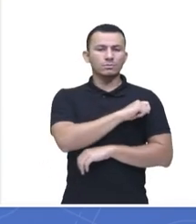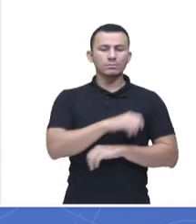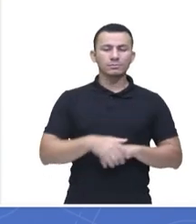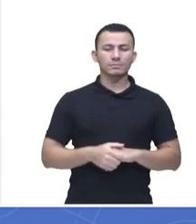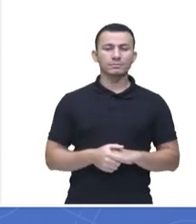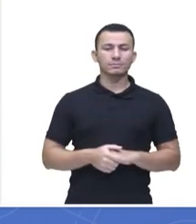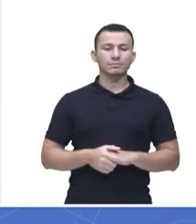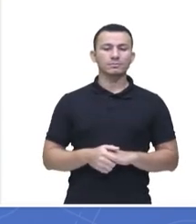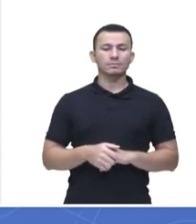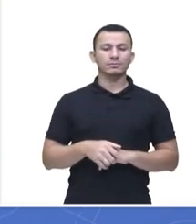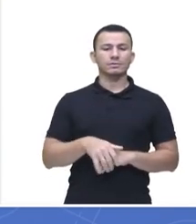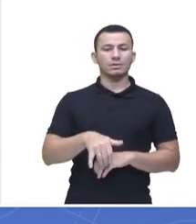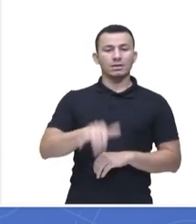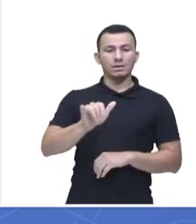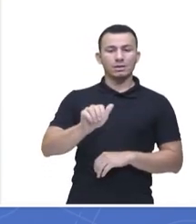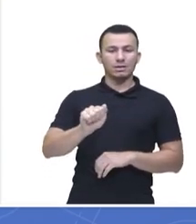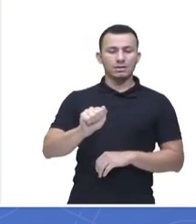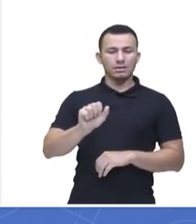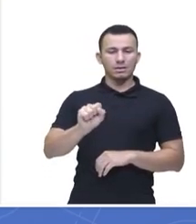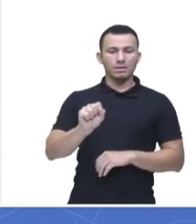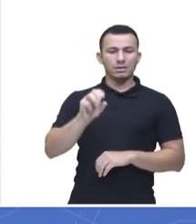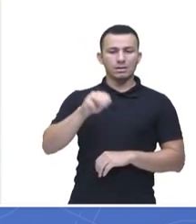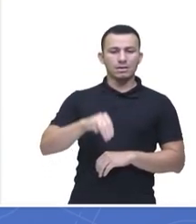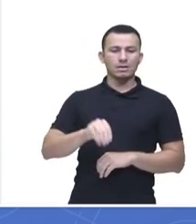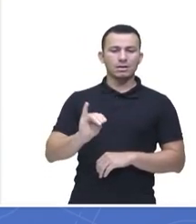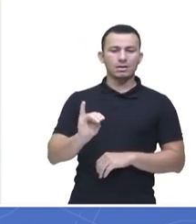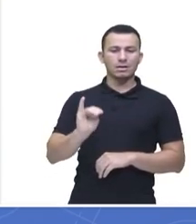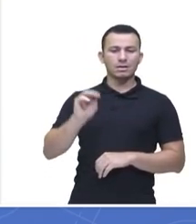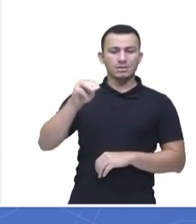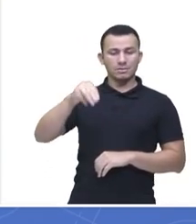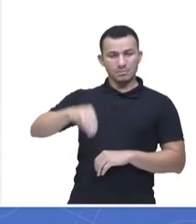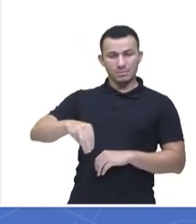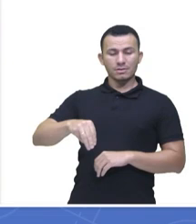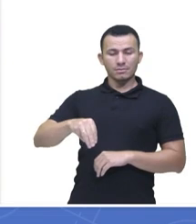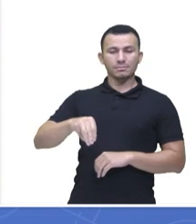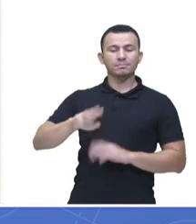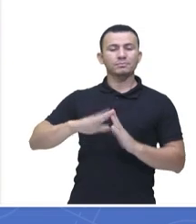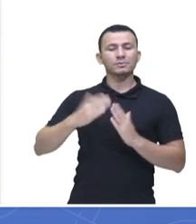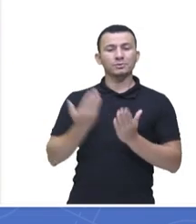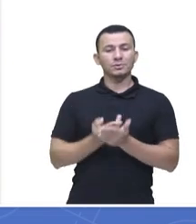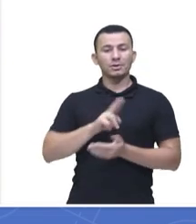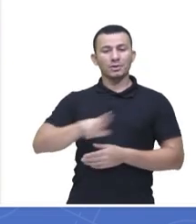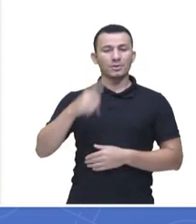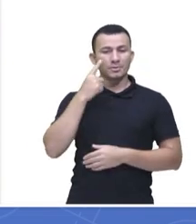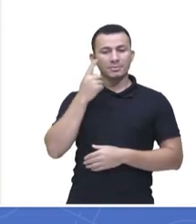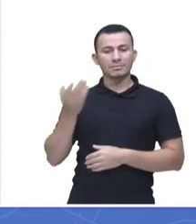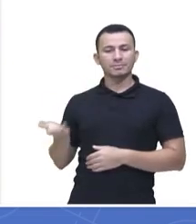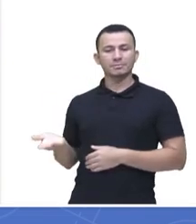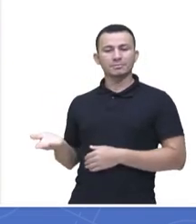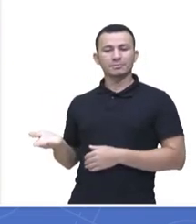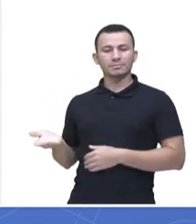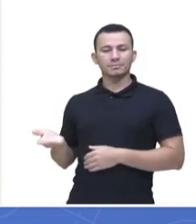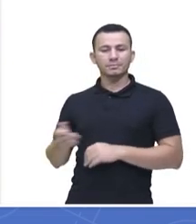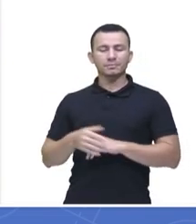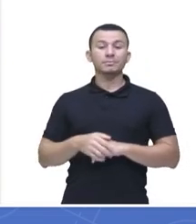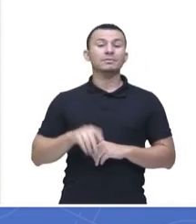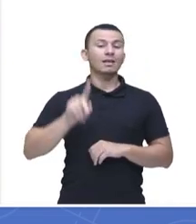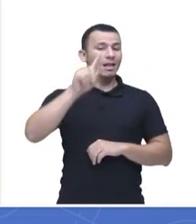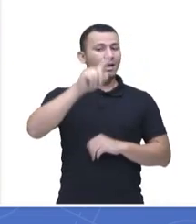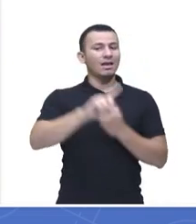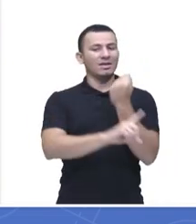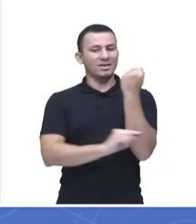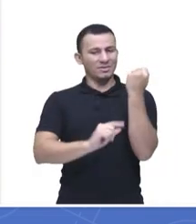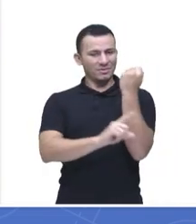aluna. E a Asmin, que é lá da Isabel, da escola Maria Isabel de Esterro, que é do Iranduba,